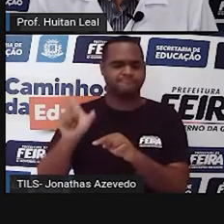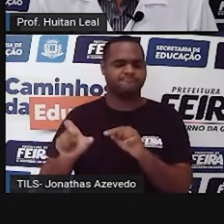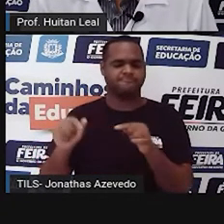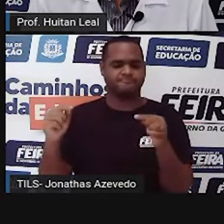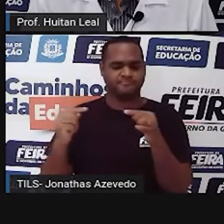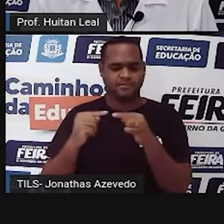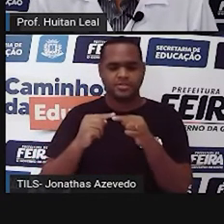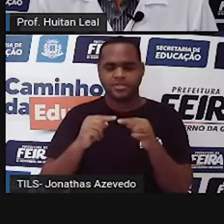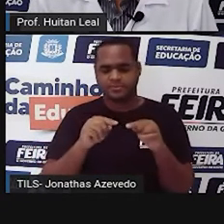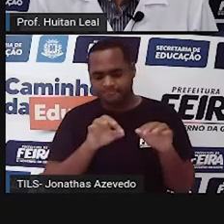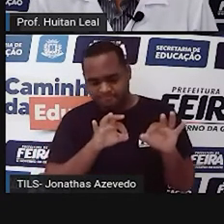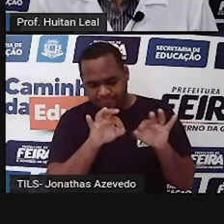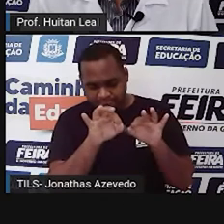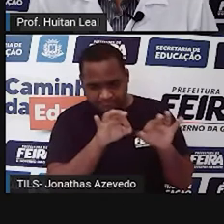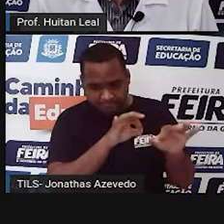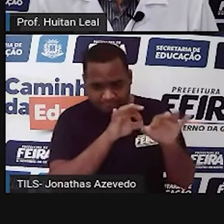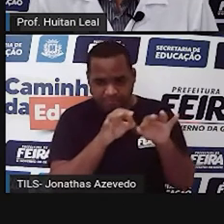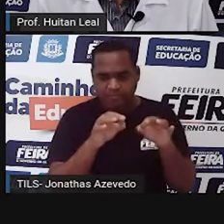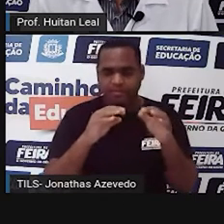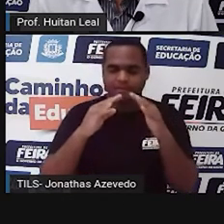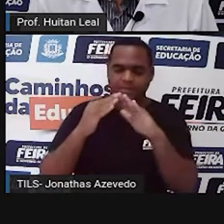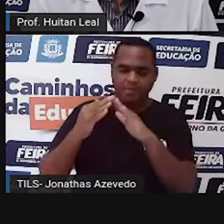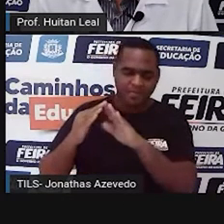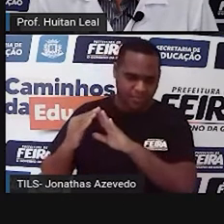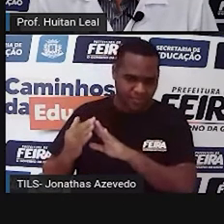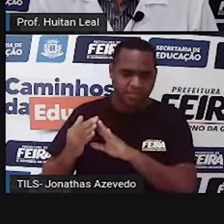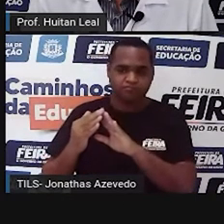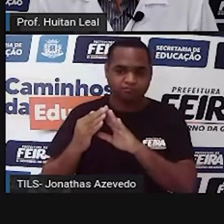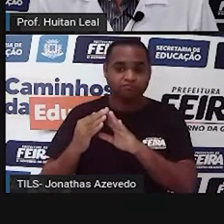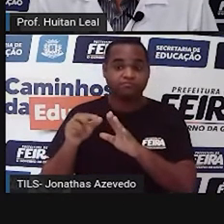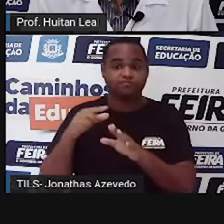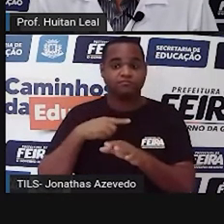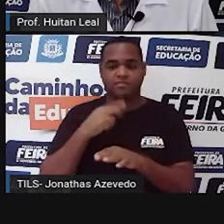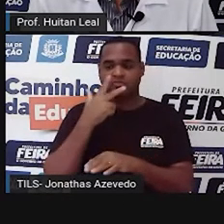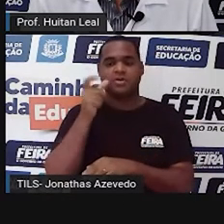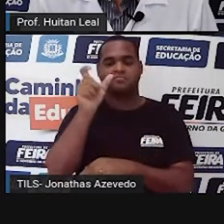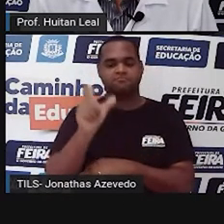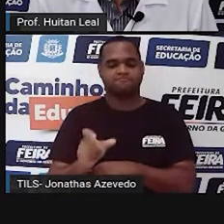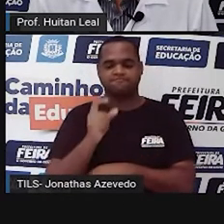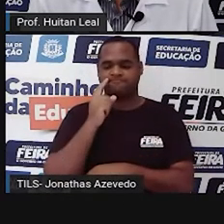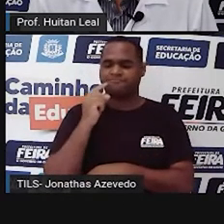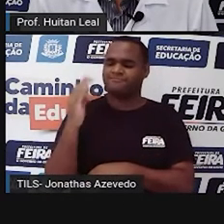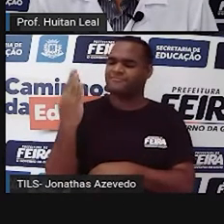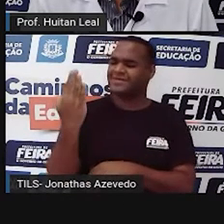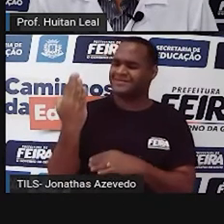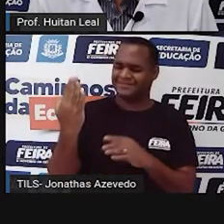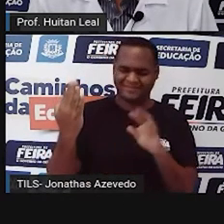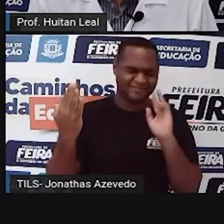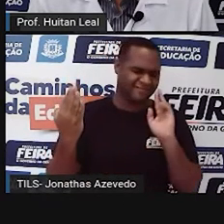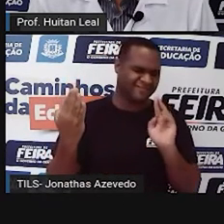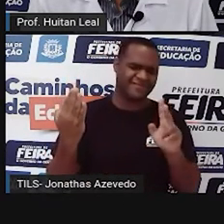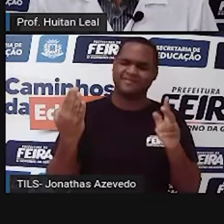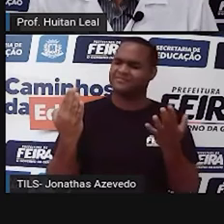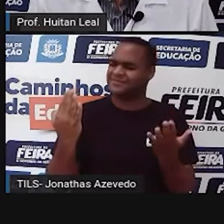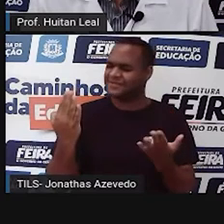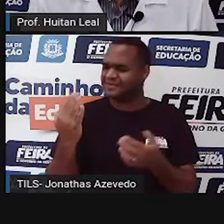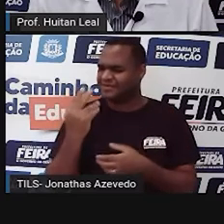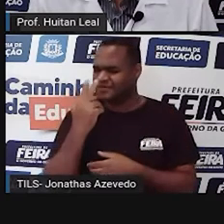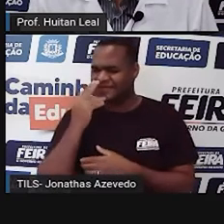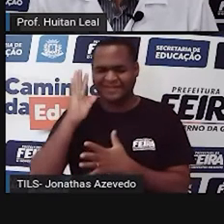O enjeitado da vila enjeitada. A imagem indesejada no espelho. Imundo, meio